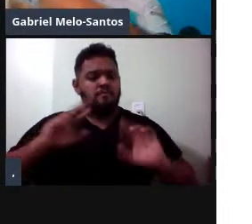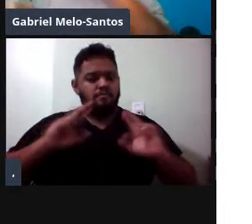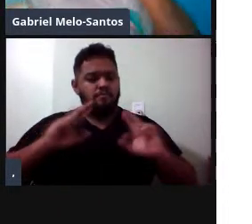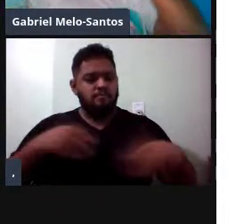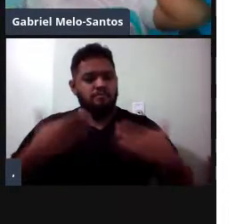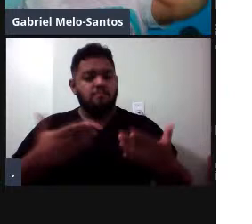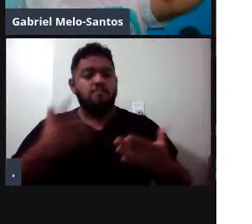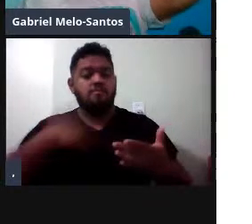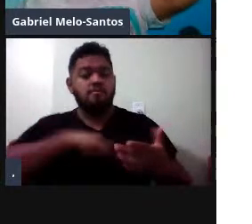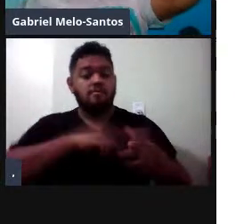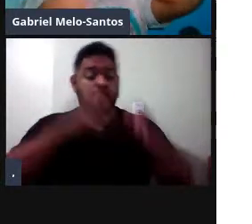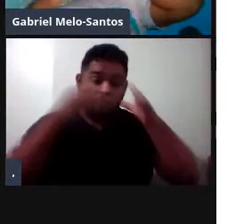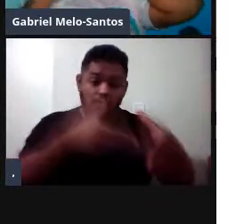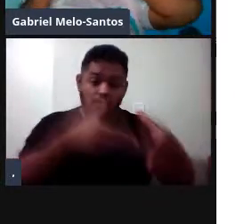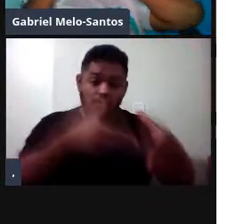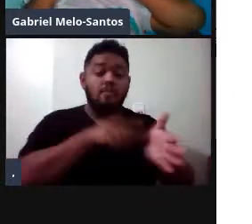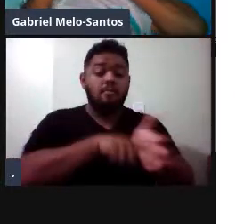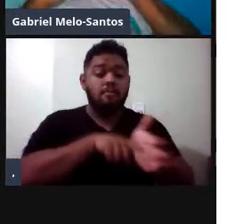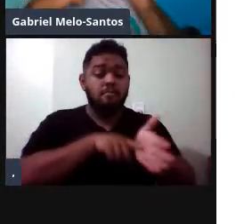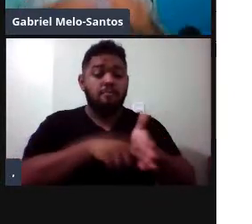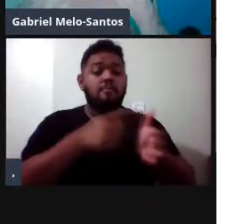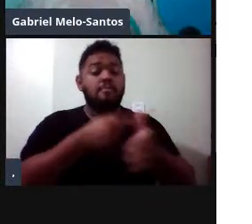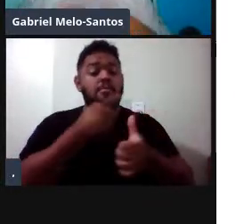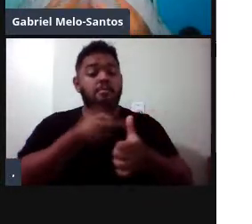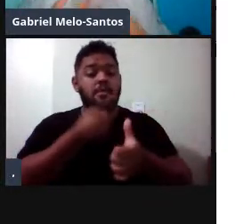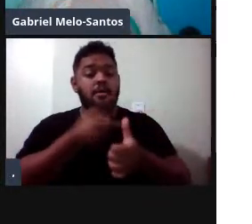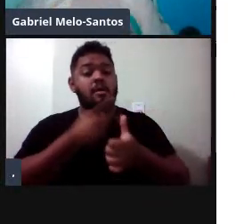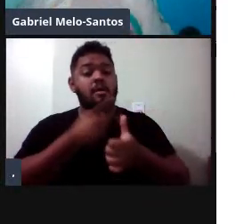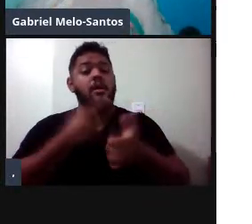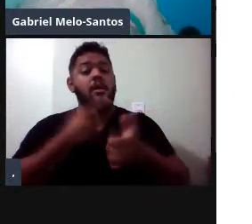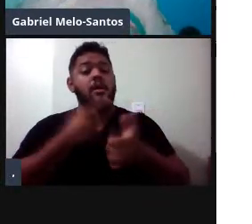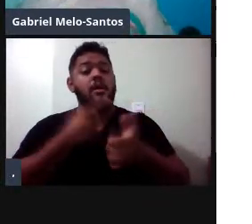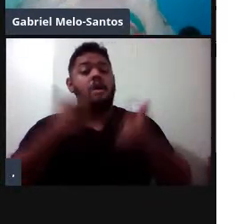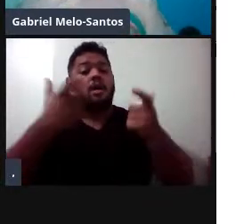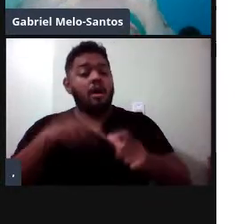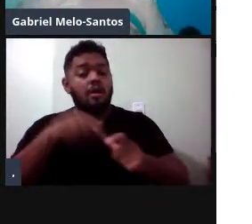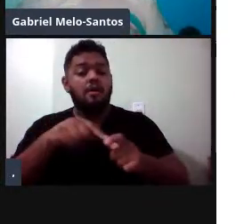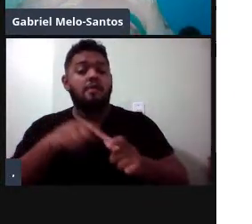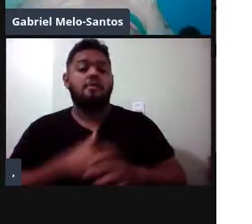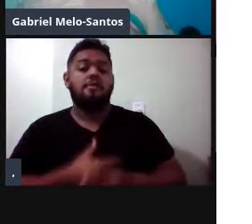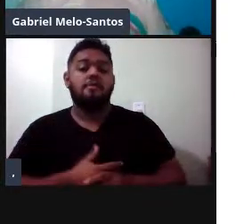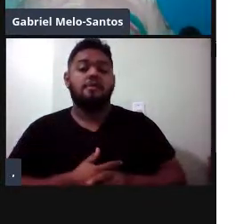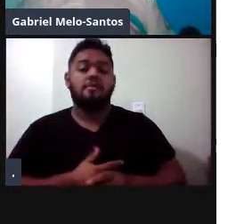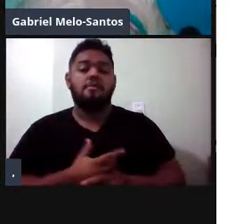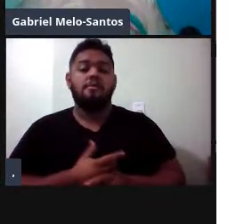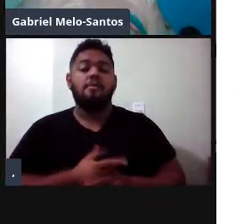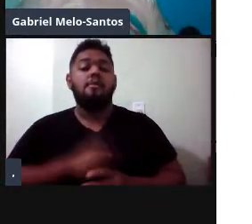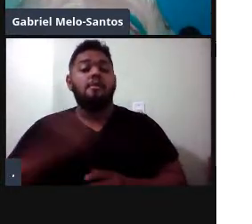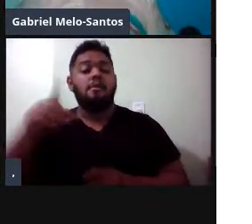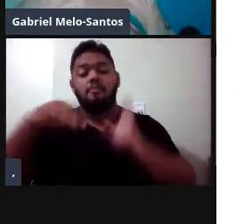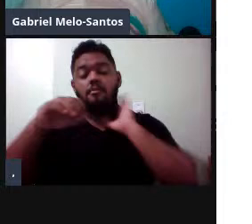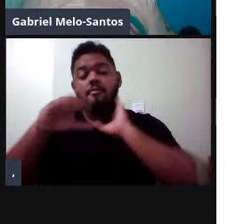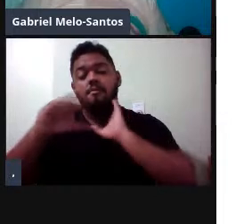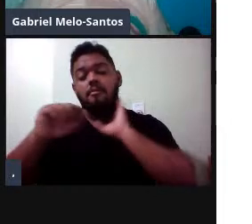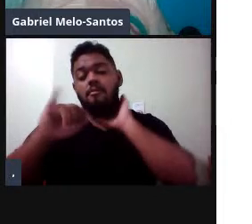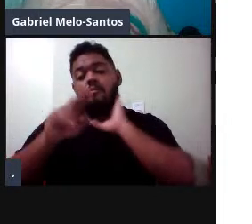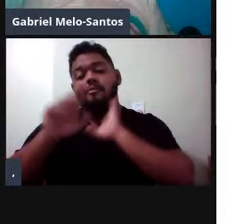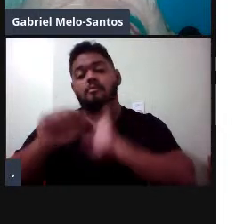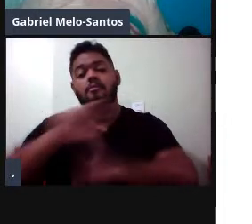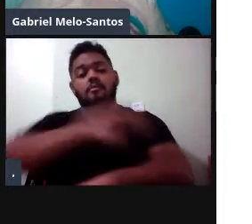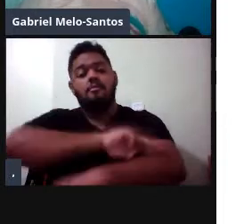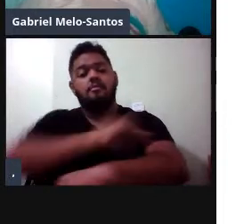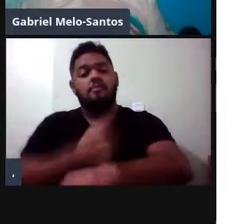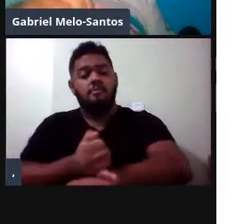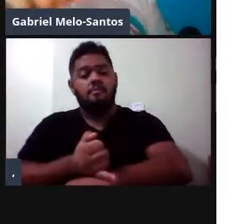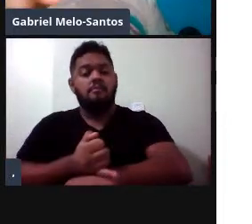decidiu focar o nosso estudo primeiramente, né? A primeira parte do estudo em Mocajuba, que foi um local que a gente mandou a